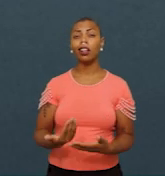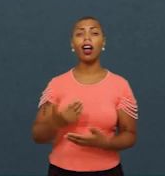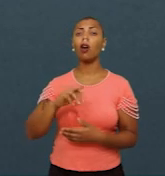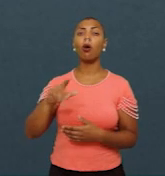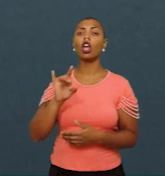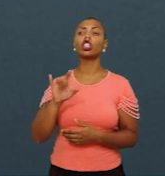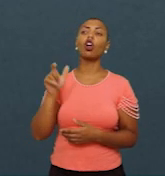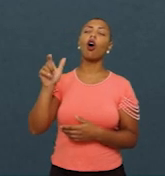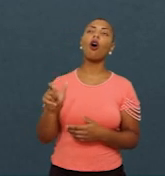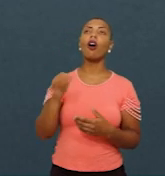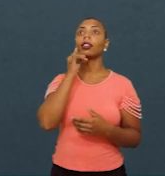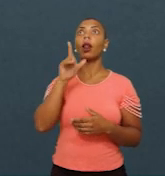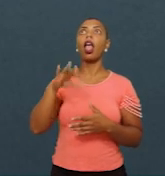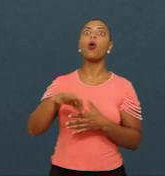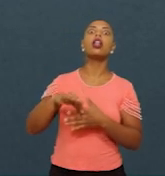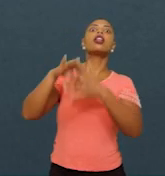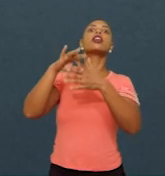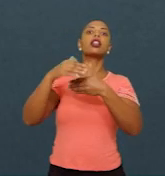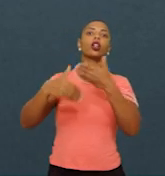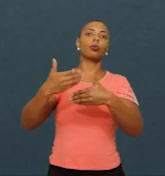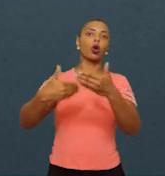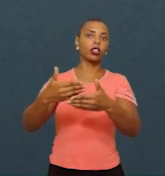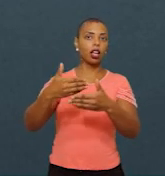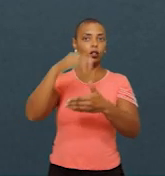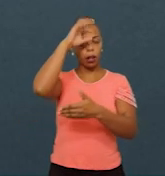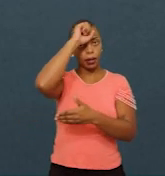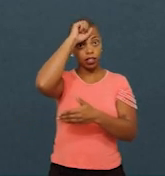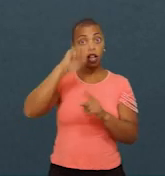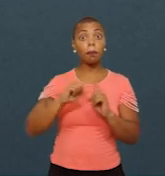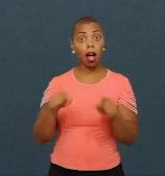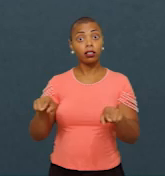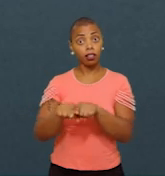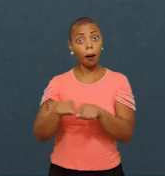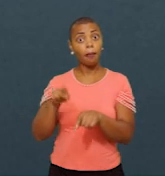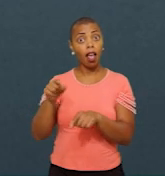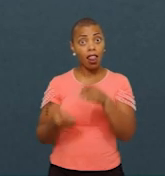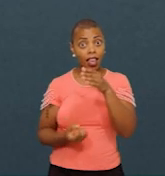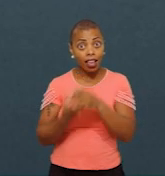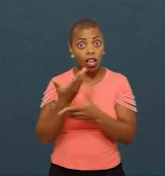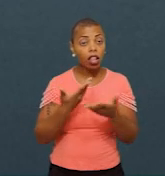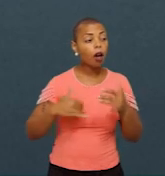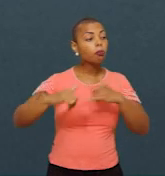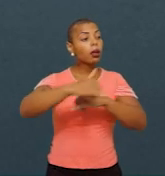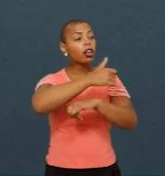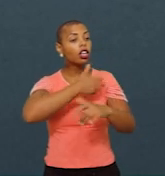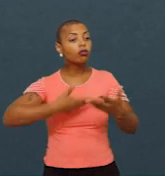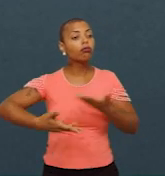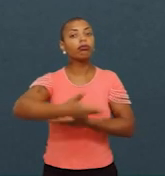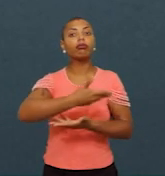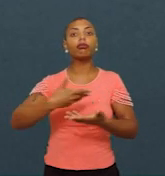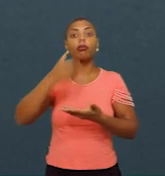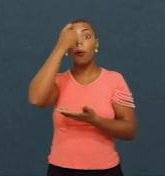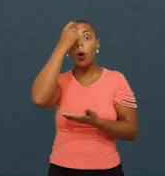sentido, o líder do processo de aprendizagem, como ele cria um clima, uma cultura favorável